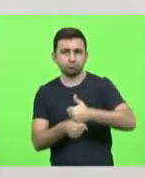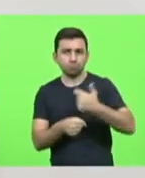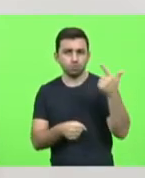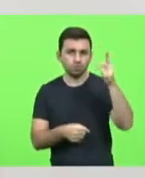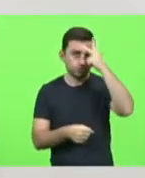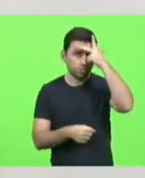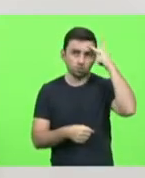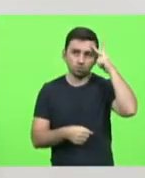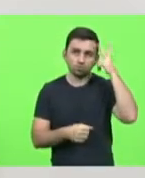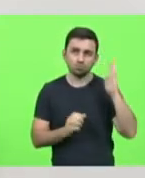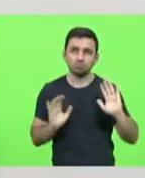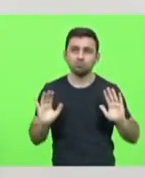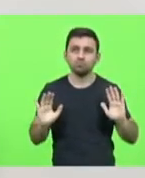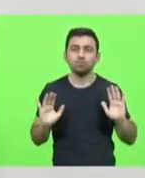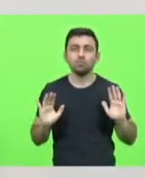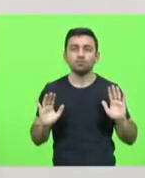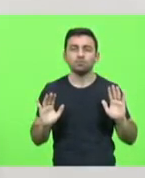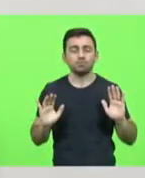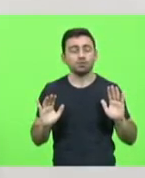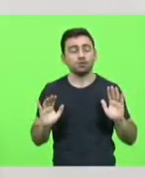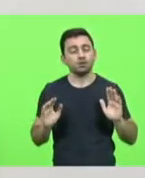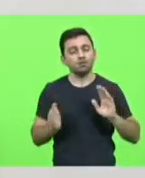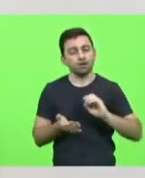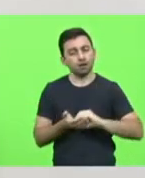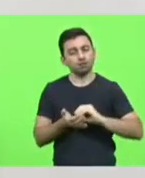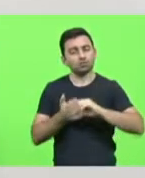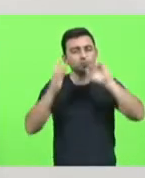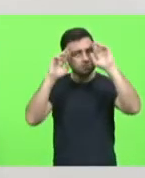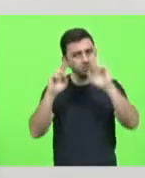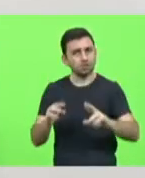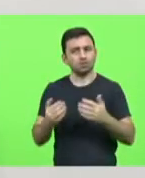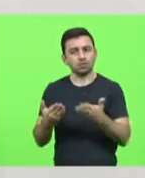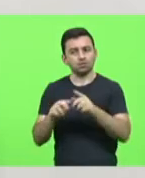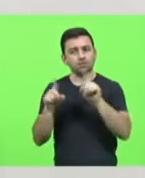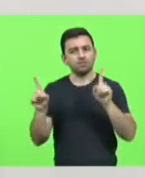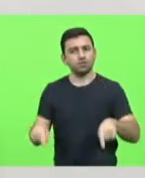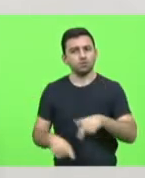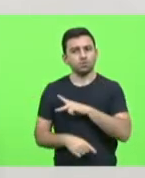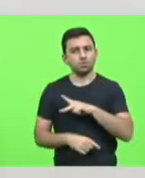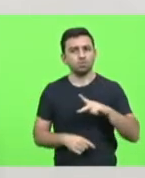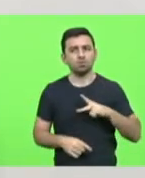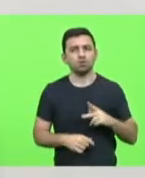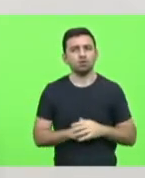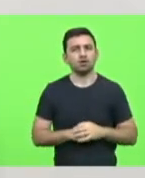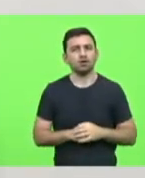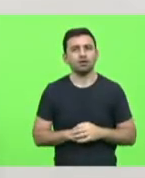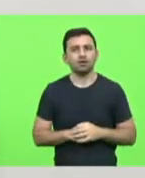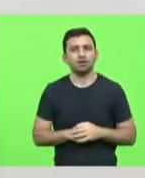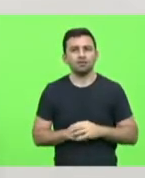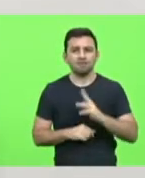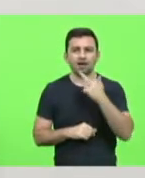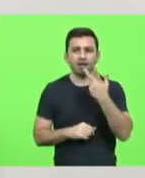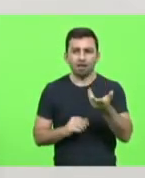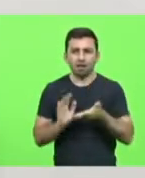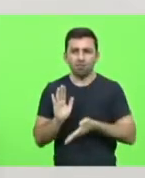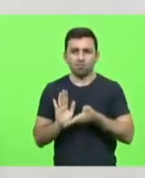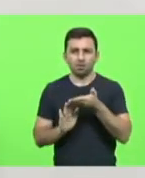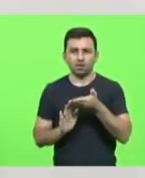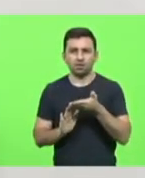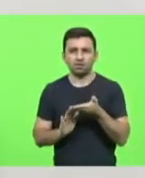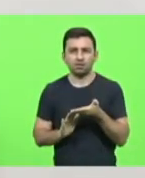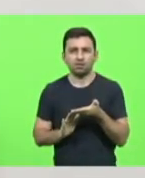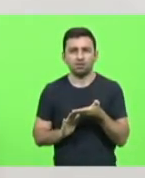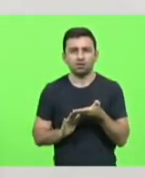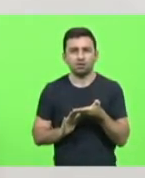mas não faltando com respeito com o servidor público. Para se falar de aumento, é preciso, sim,